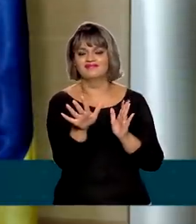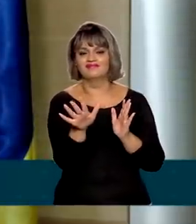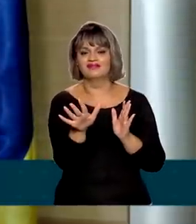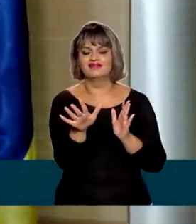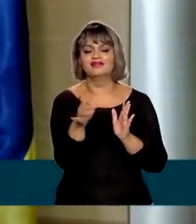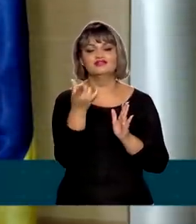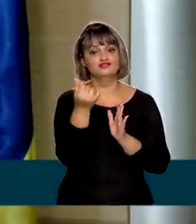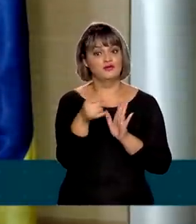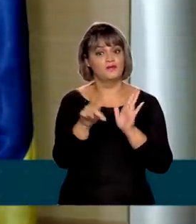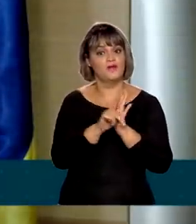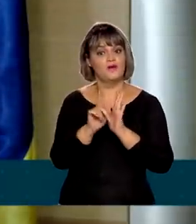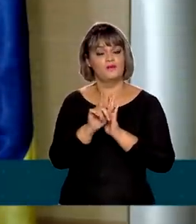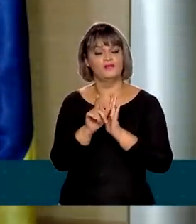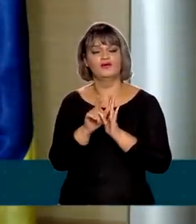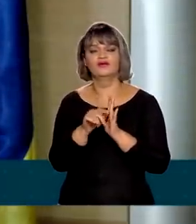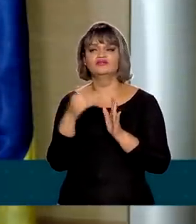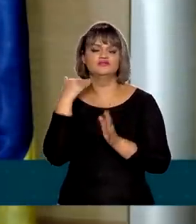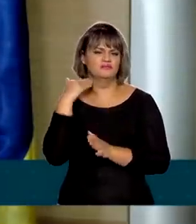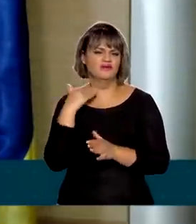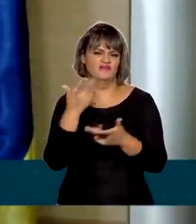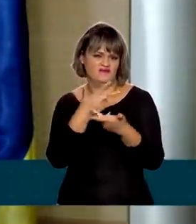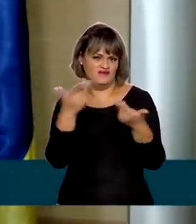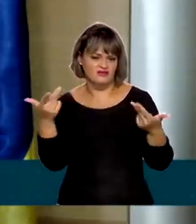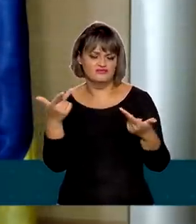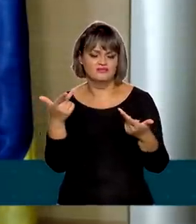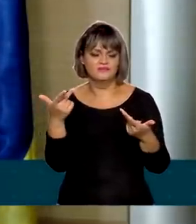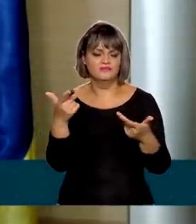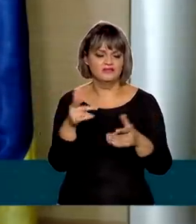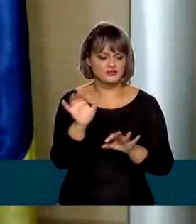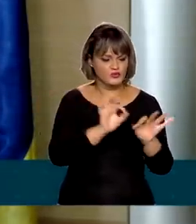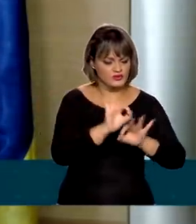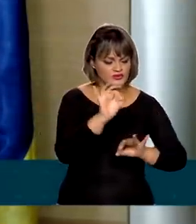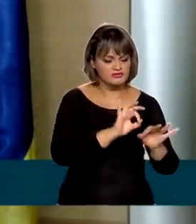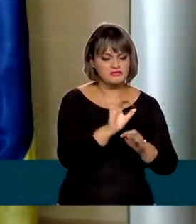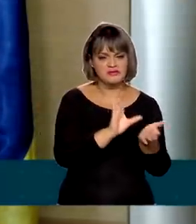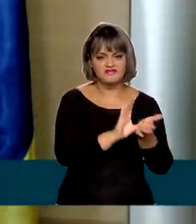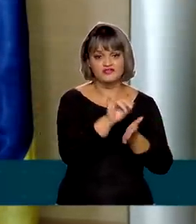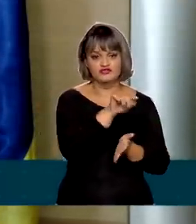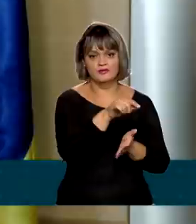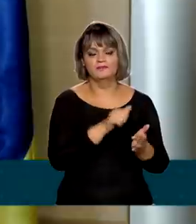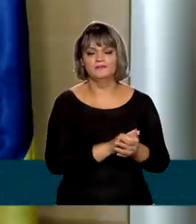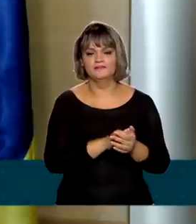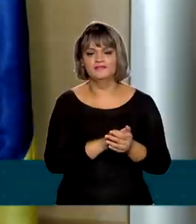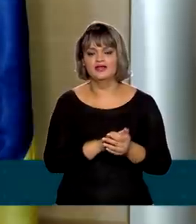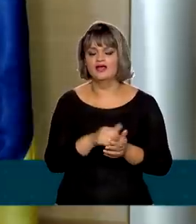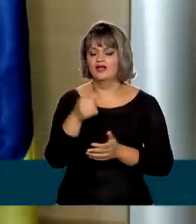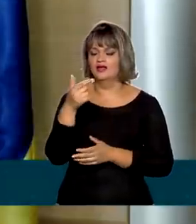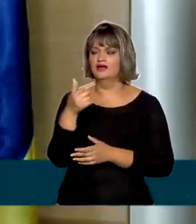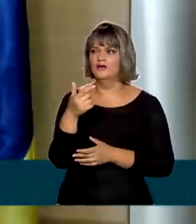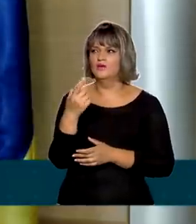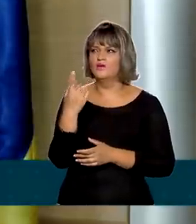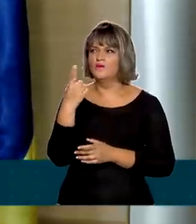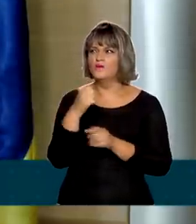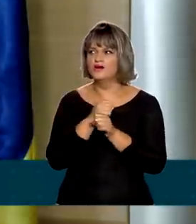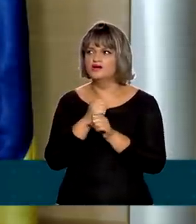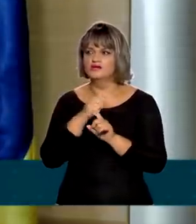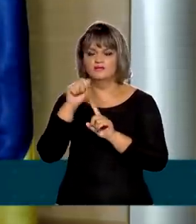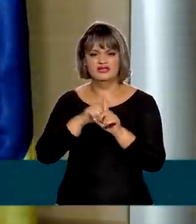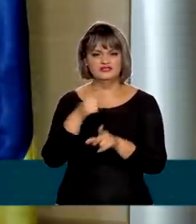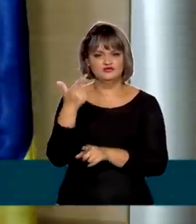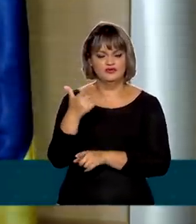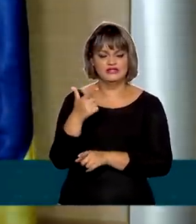oriundos de financiamentos, BNDES, Fundo de Garantia e outros organismos. No primeiro ano, um ano e dois meses, seis leilões,